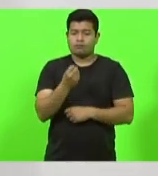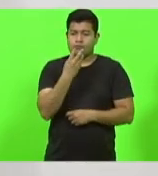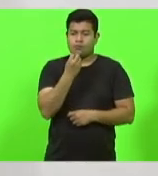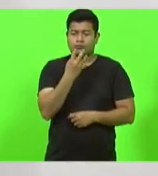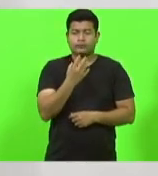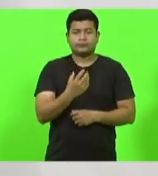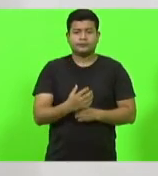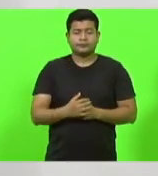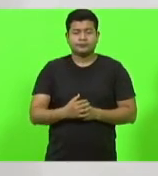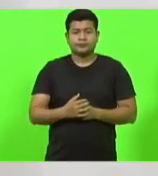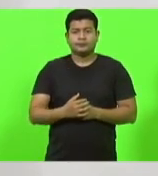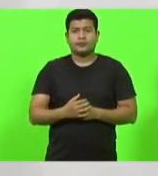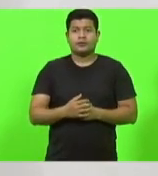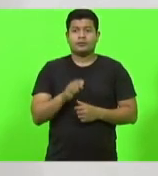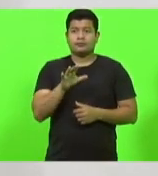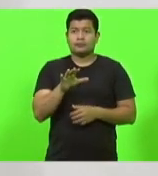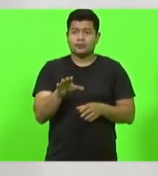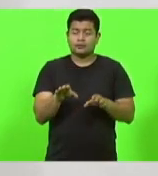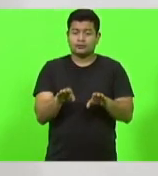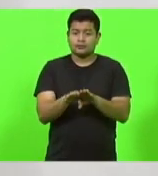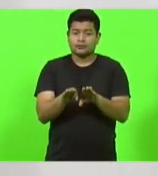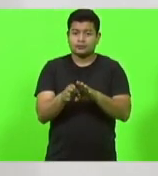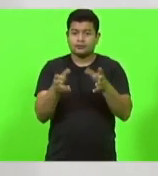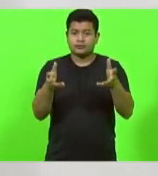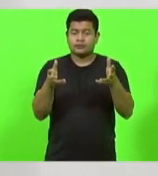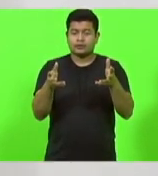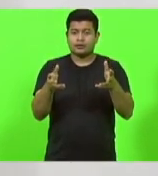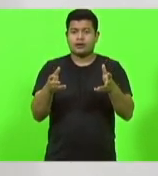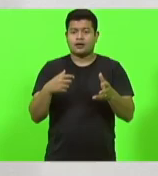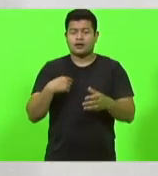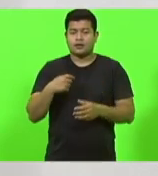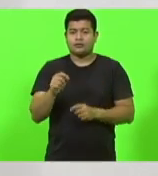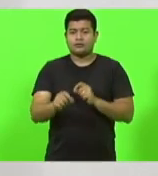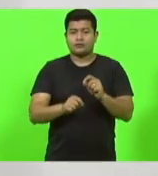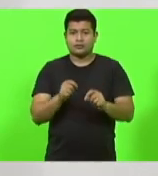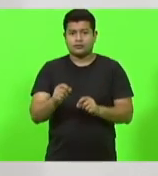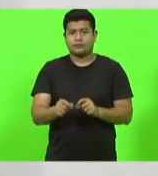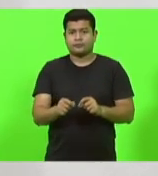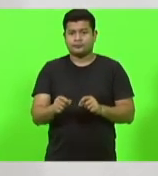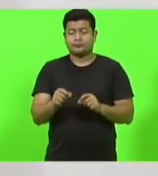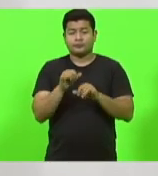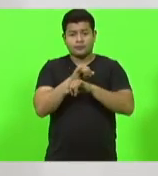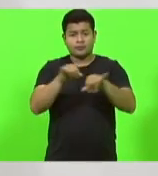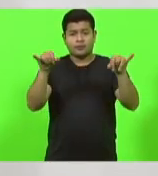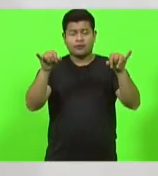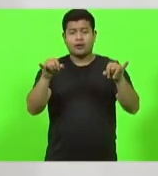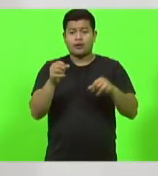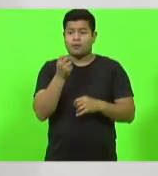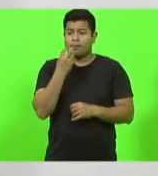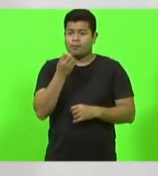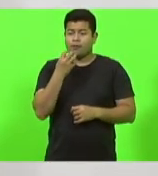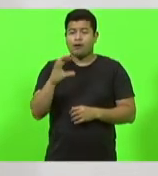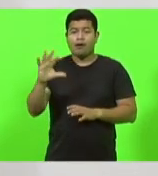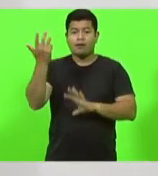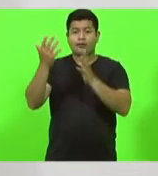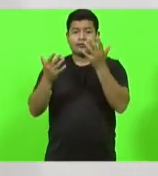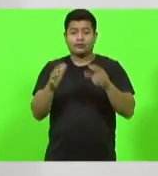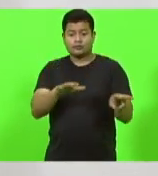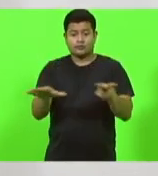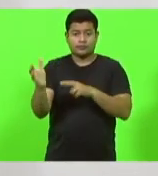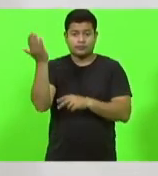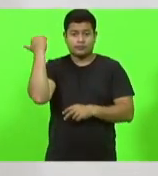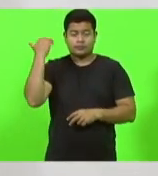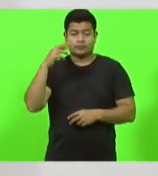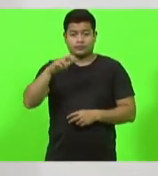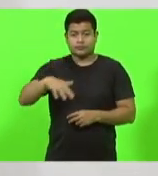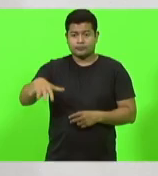fazer um comentário aqui das coisas boas que aconteceram nos últimos dias e principalmente também nessa semana na nossa região